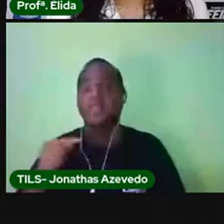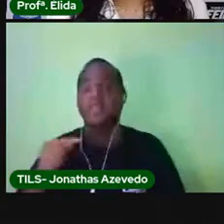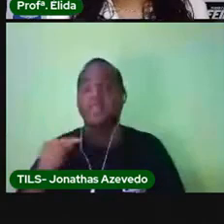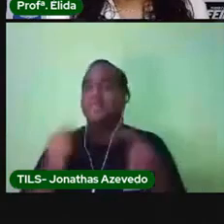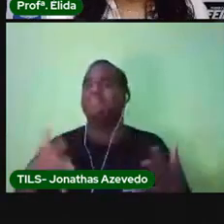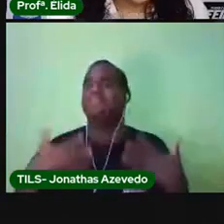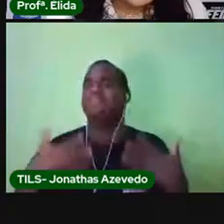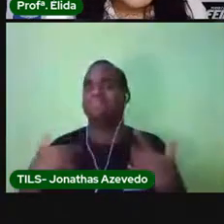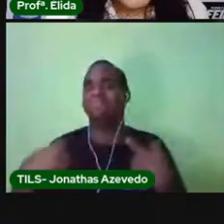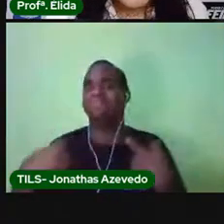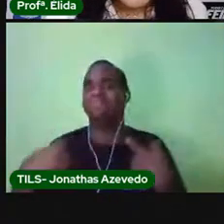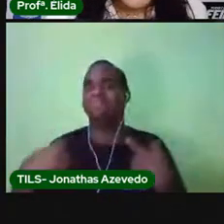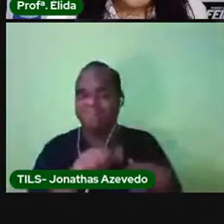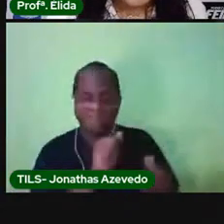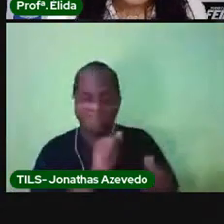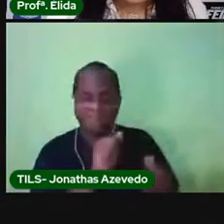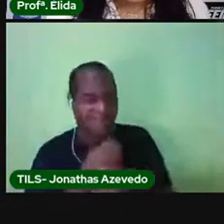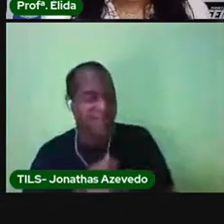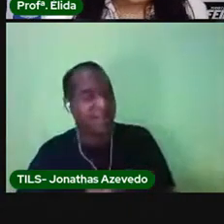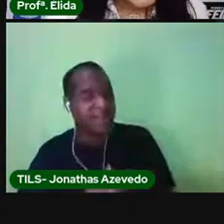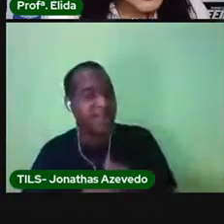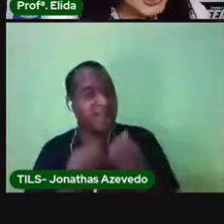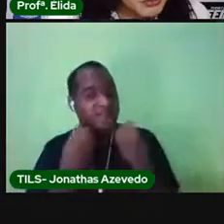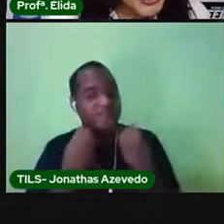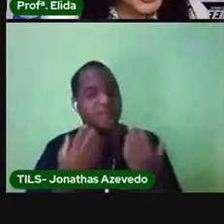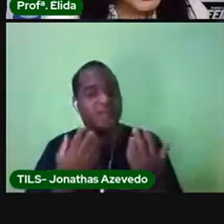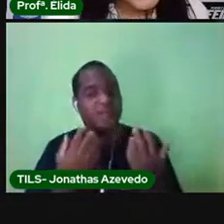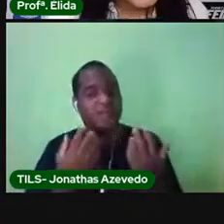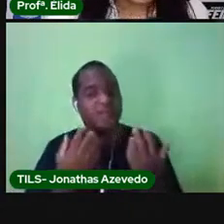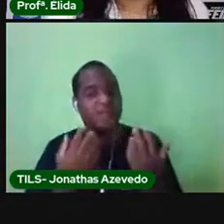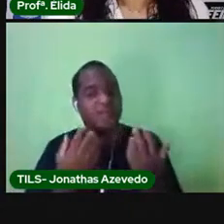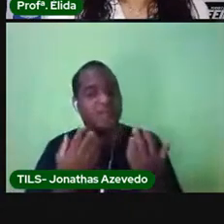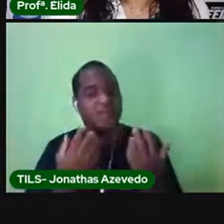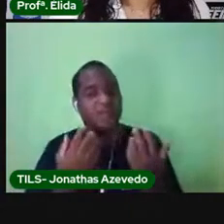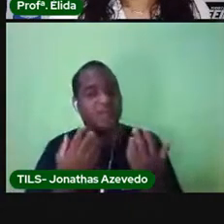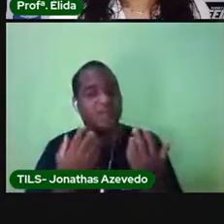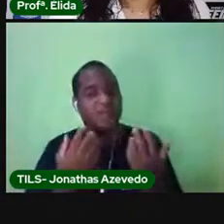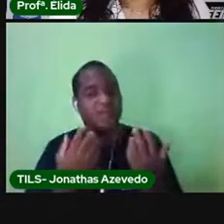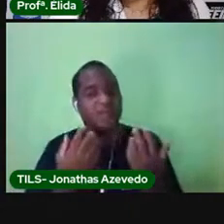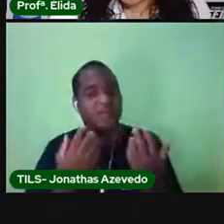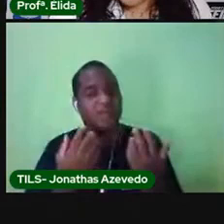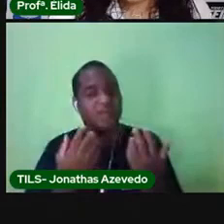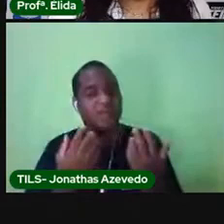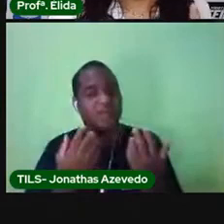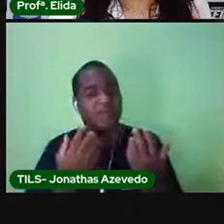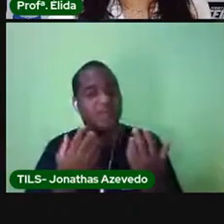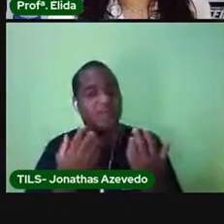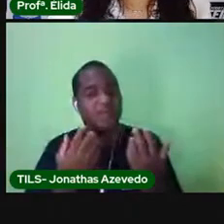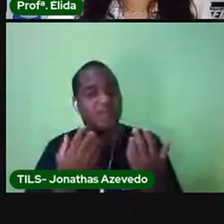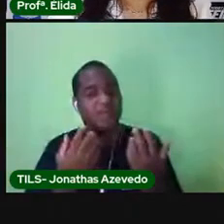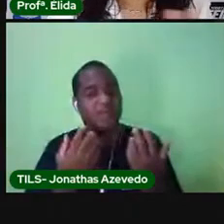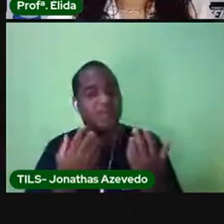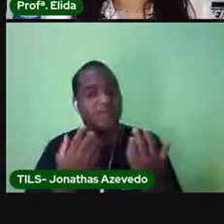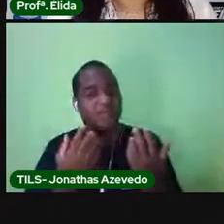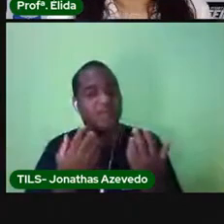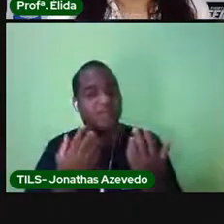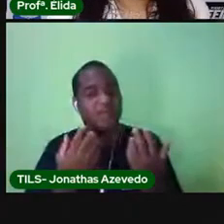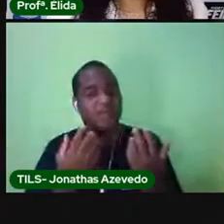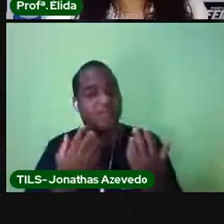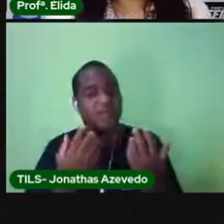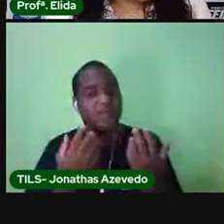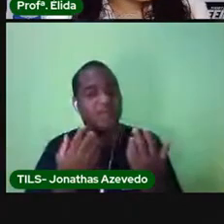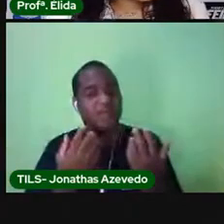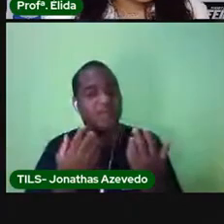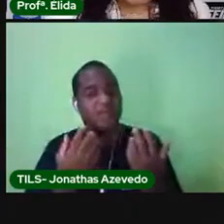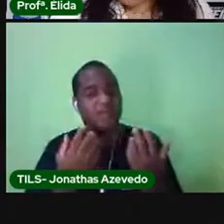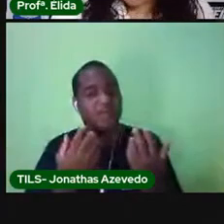que nós devemos cuidar da nossa saúde desde pequenos. Entendeu? Para você pular, brincar e dançar